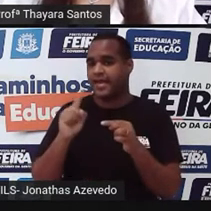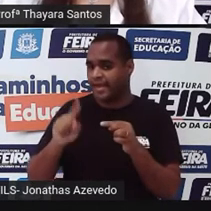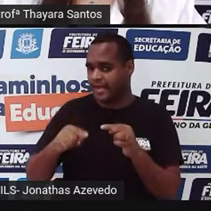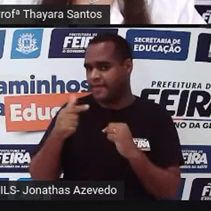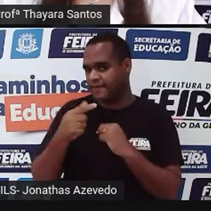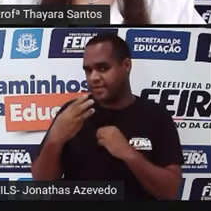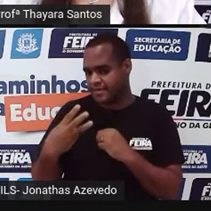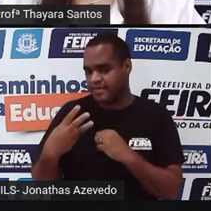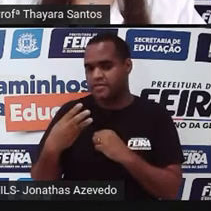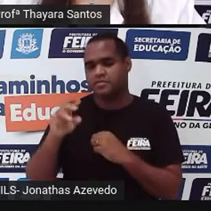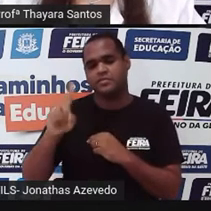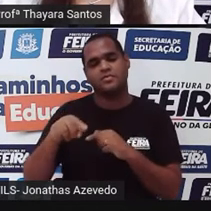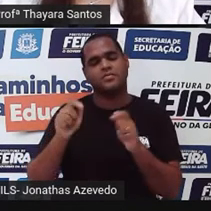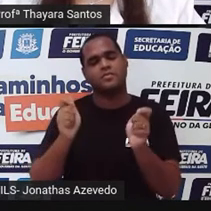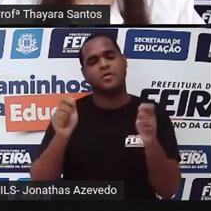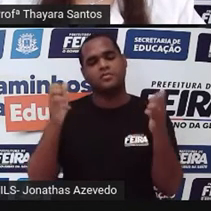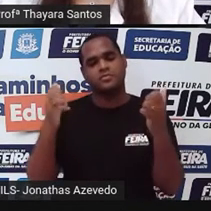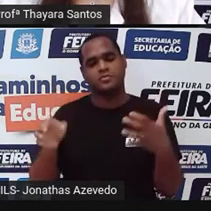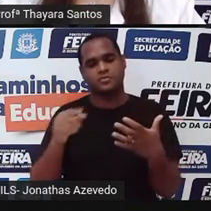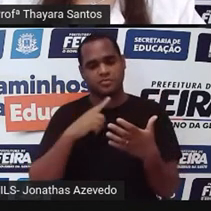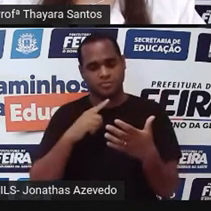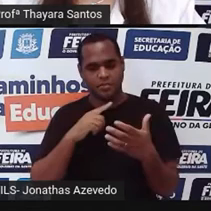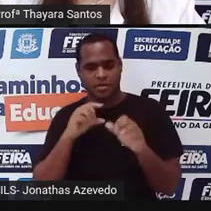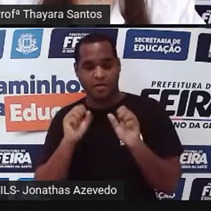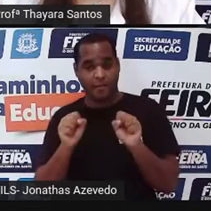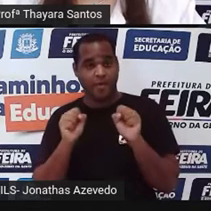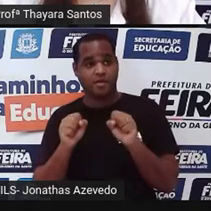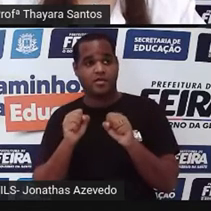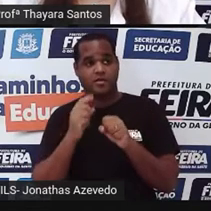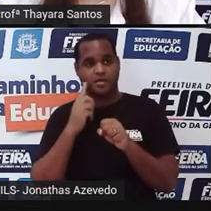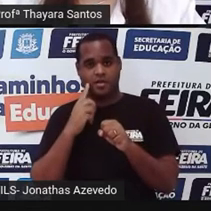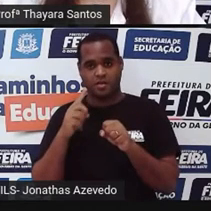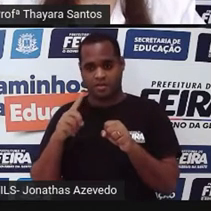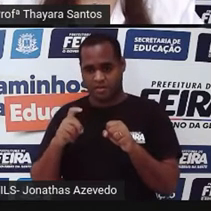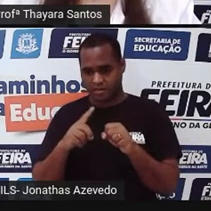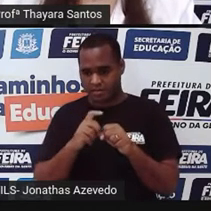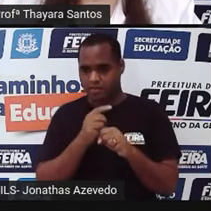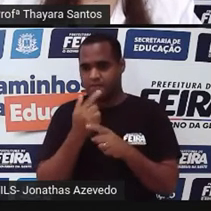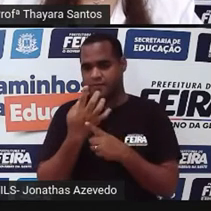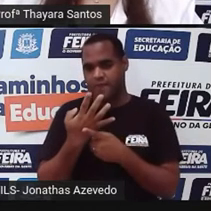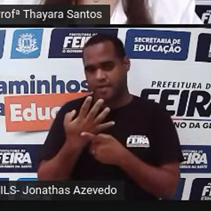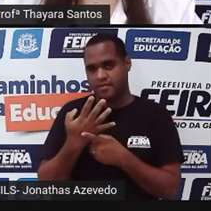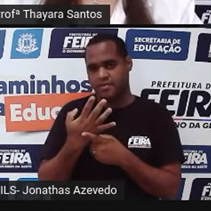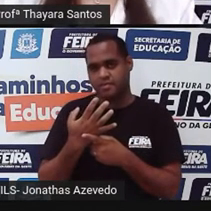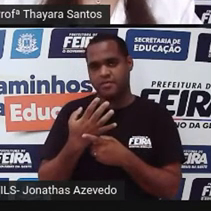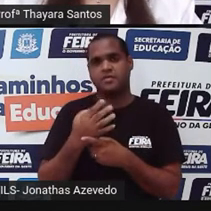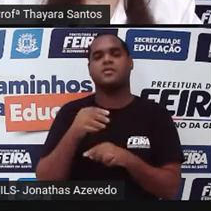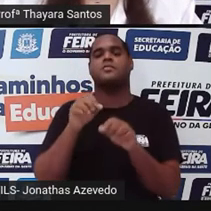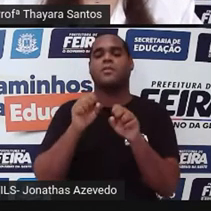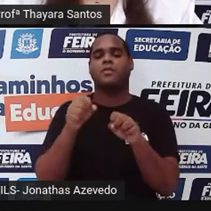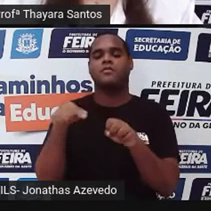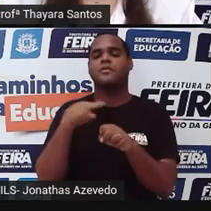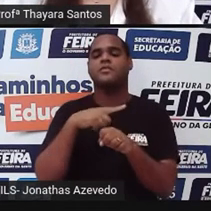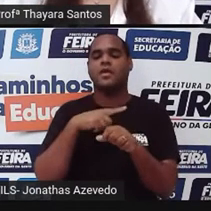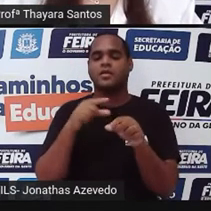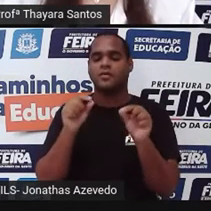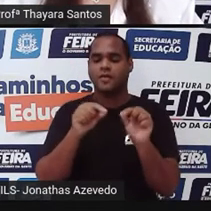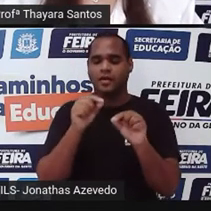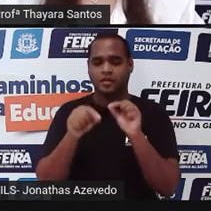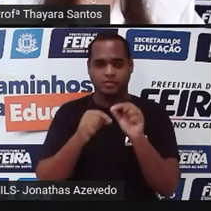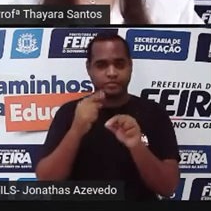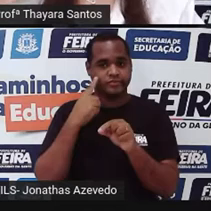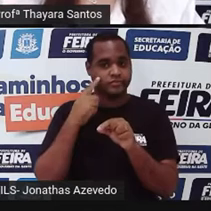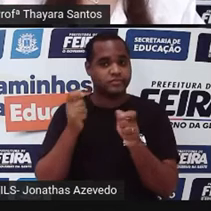cromossomos vai lá e fertiliza esse ovócito com 24 cromossomos, é só a gente fazer as contas aí,